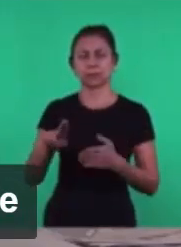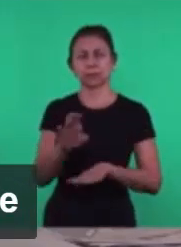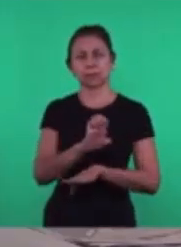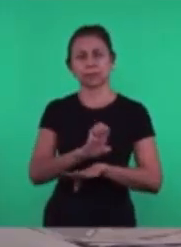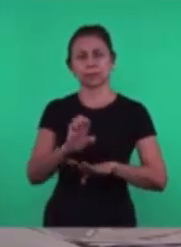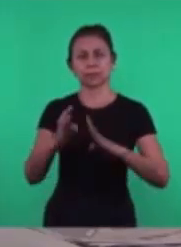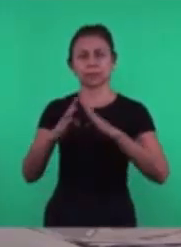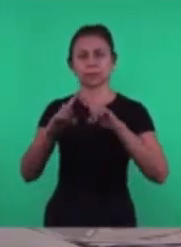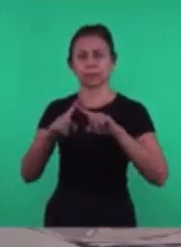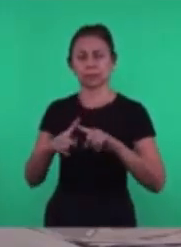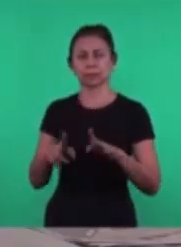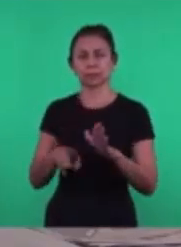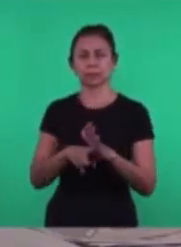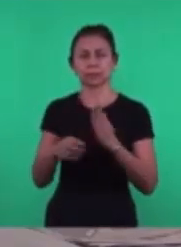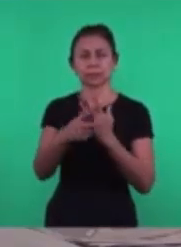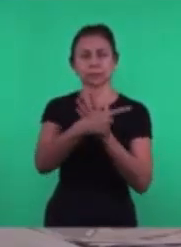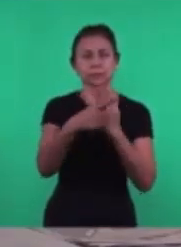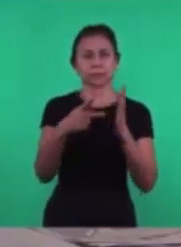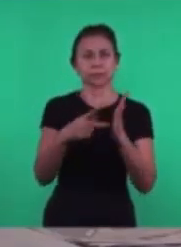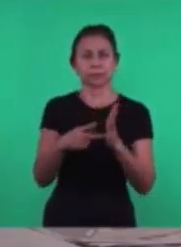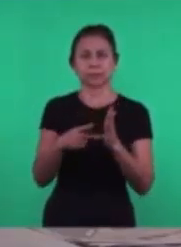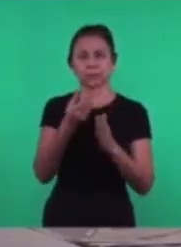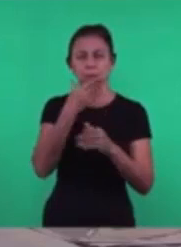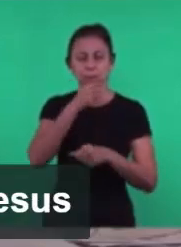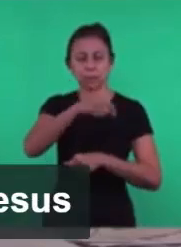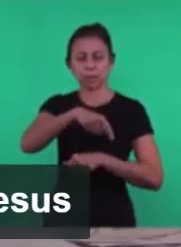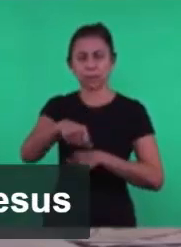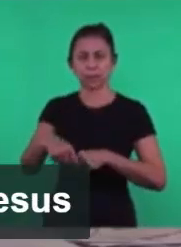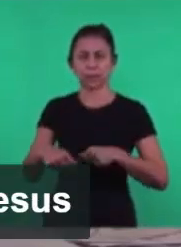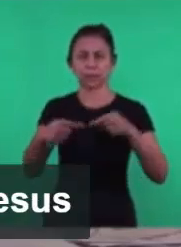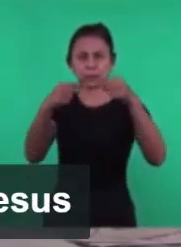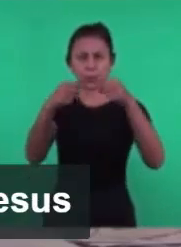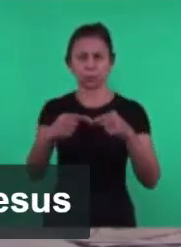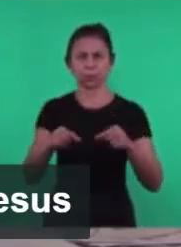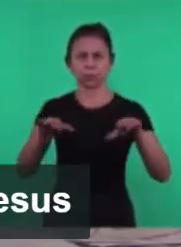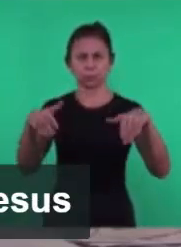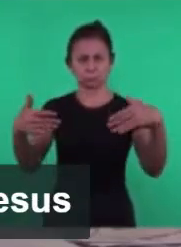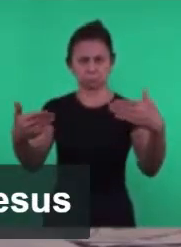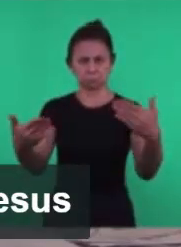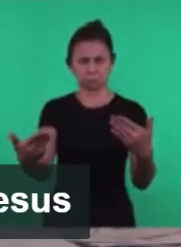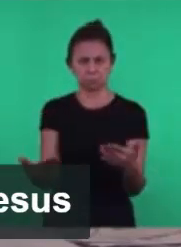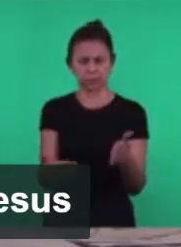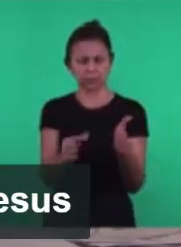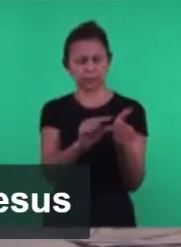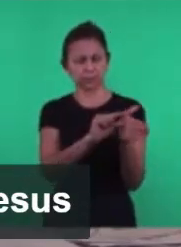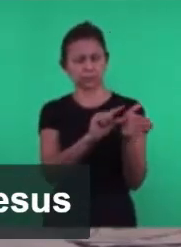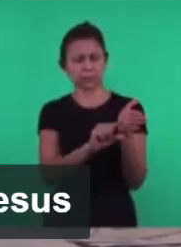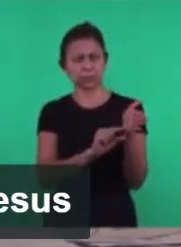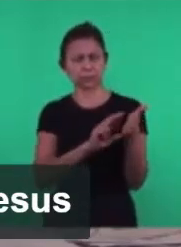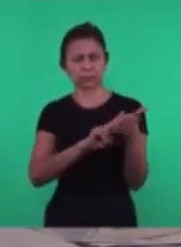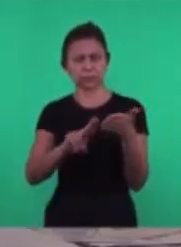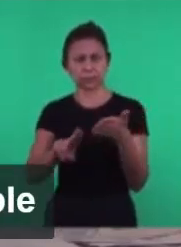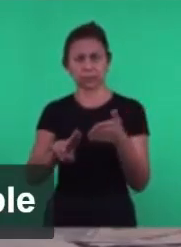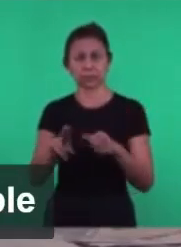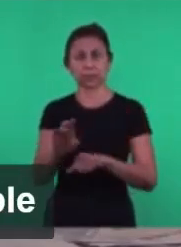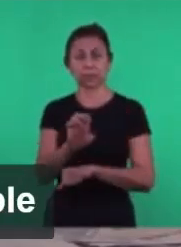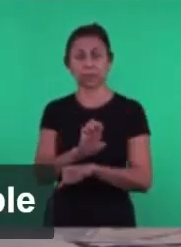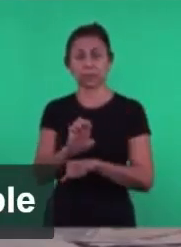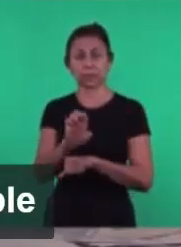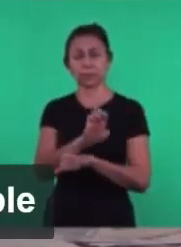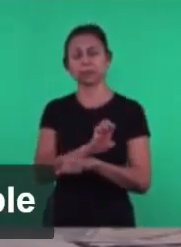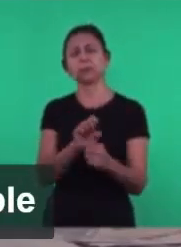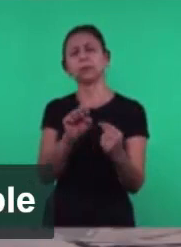E a parábola do semeador Agora, a pergunta Em quais versículos na carta à igreja de Éfeso Se